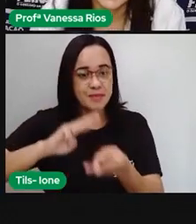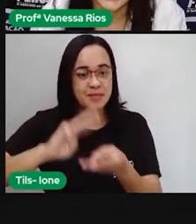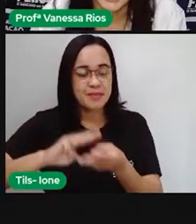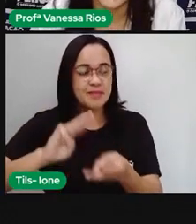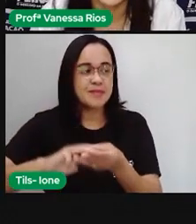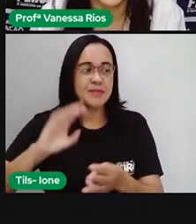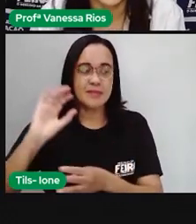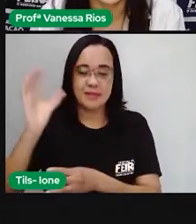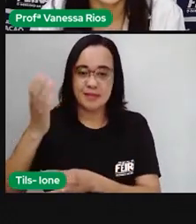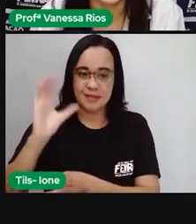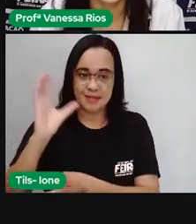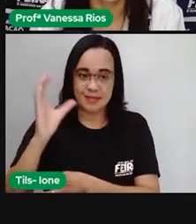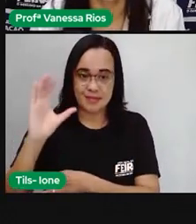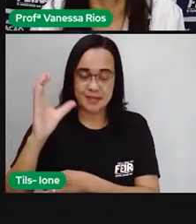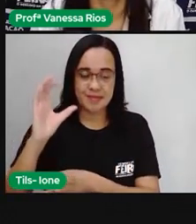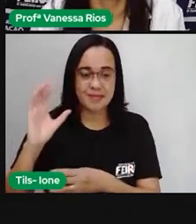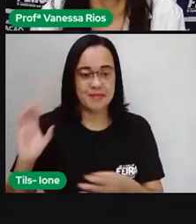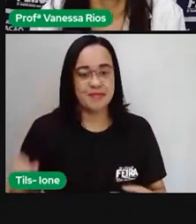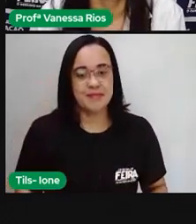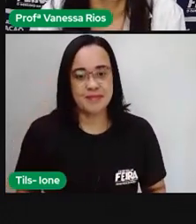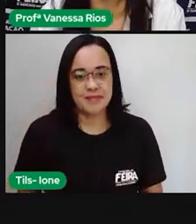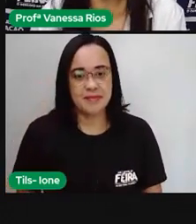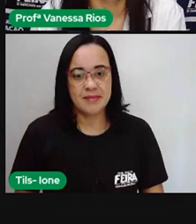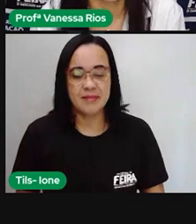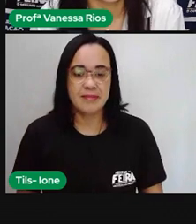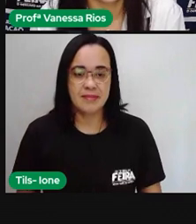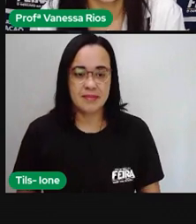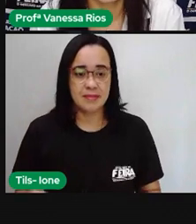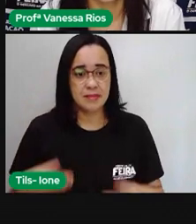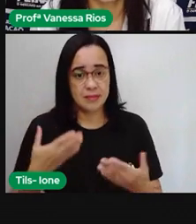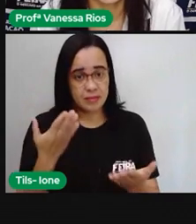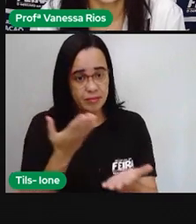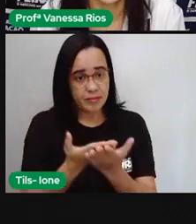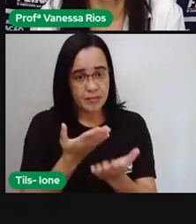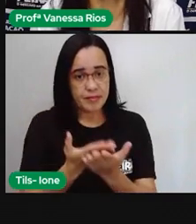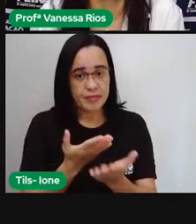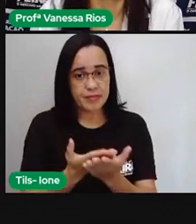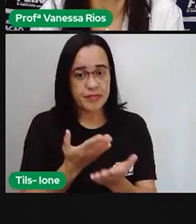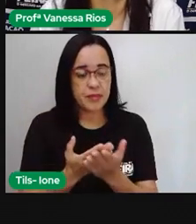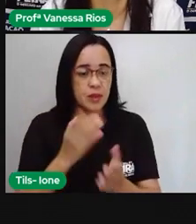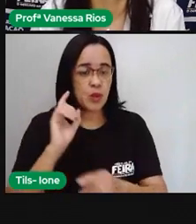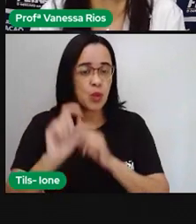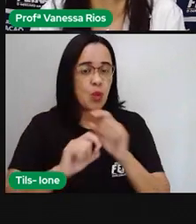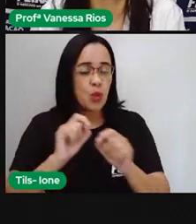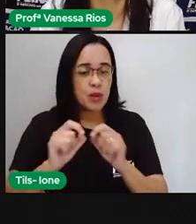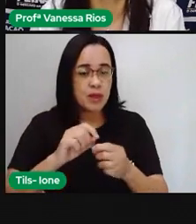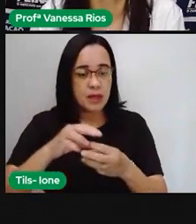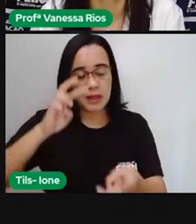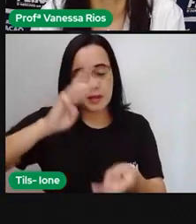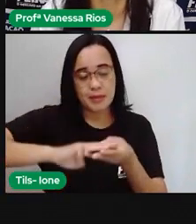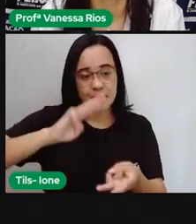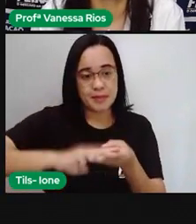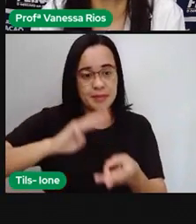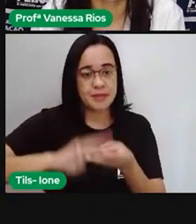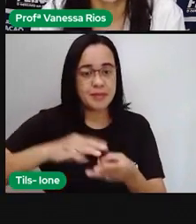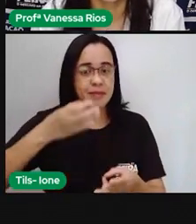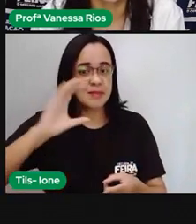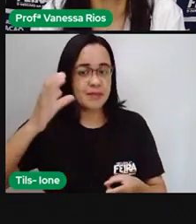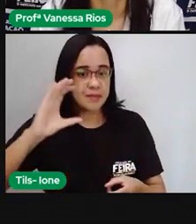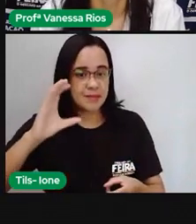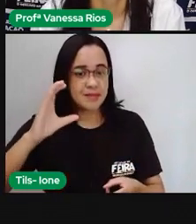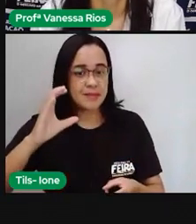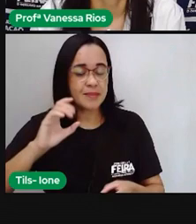ciências naturais. E nessa aula aí de matemática e ciências naturais, nós vamos estudar